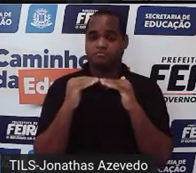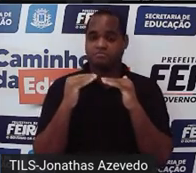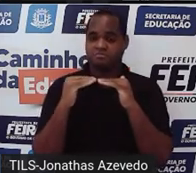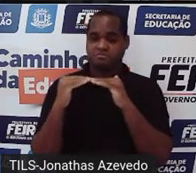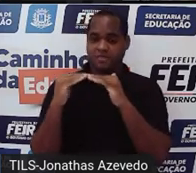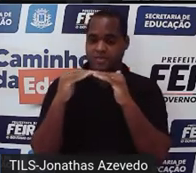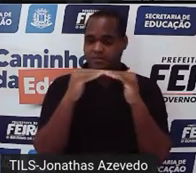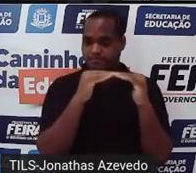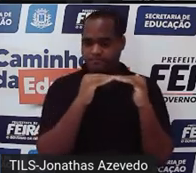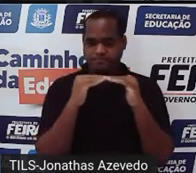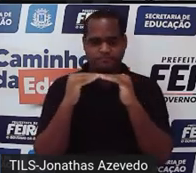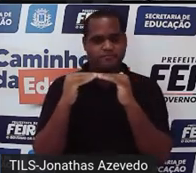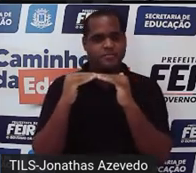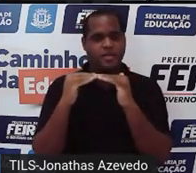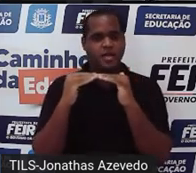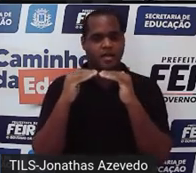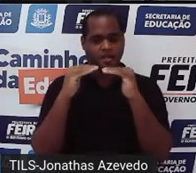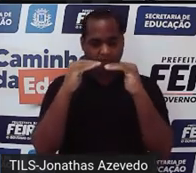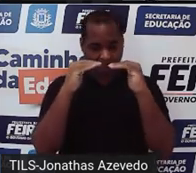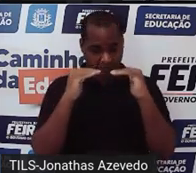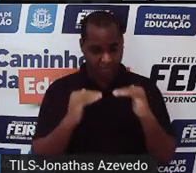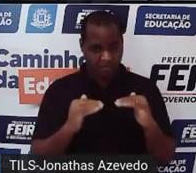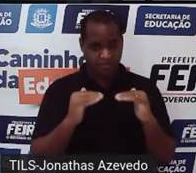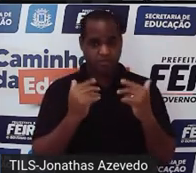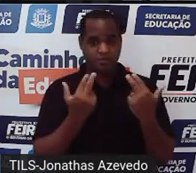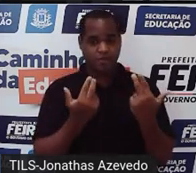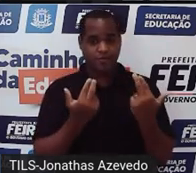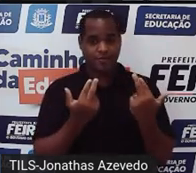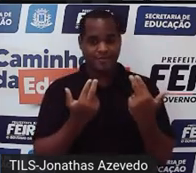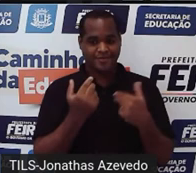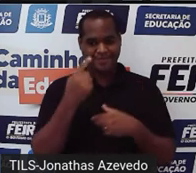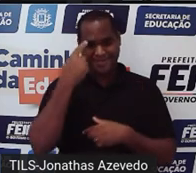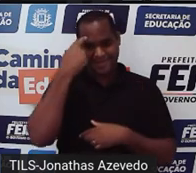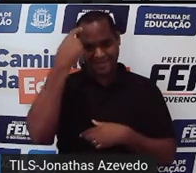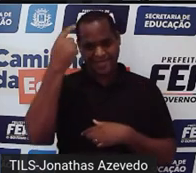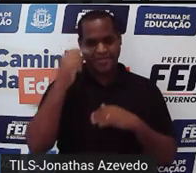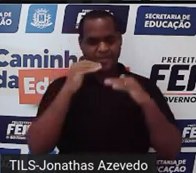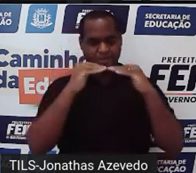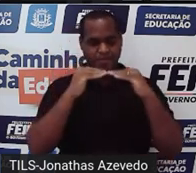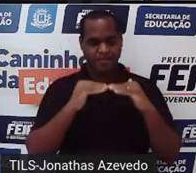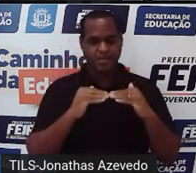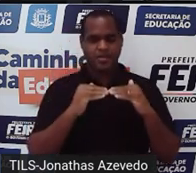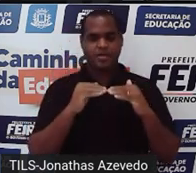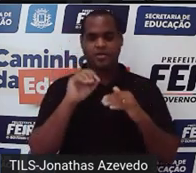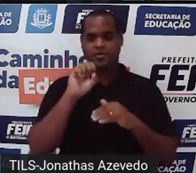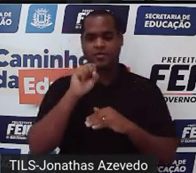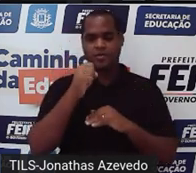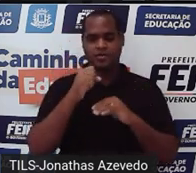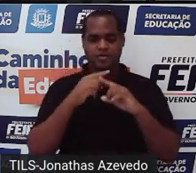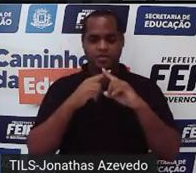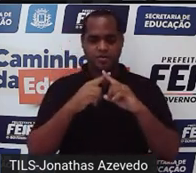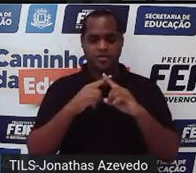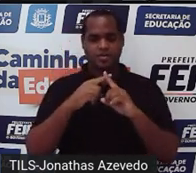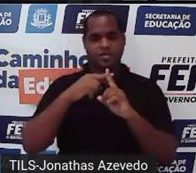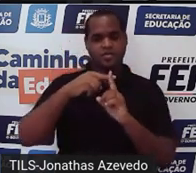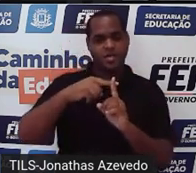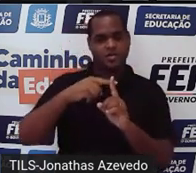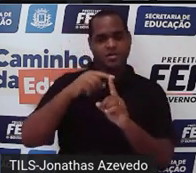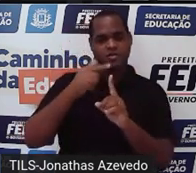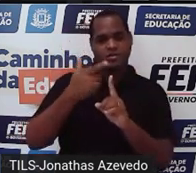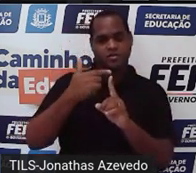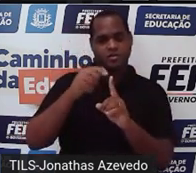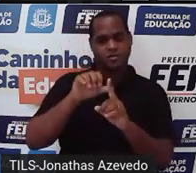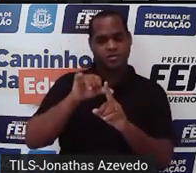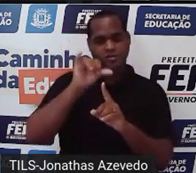a equação que tá embaixo a equação 8x mais 12y